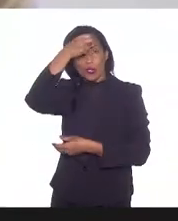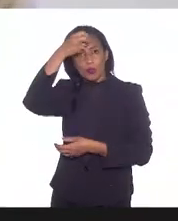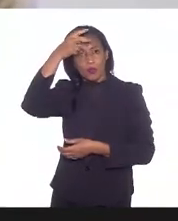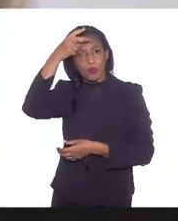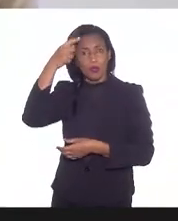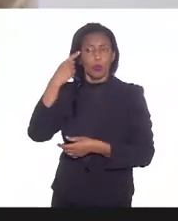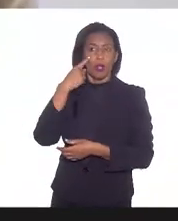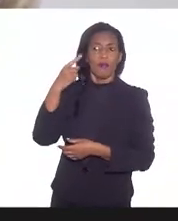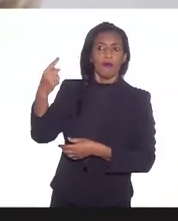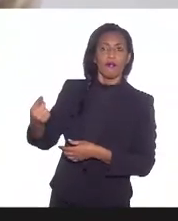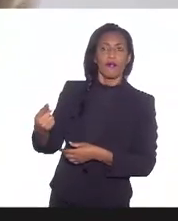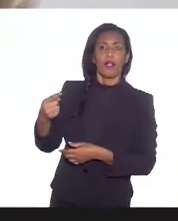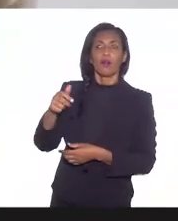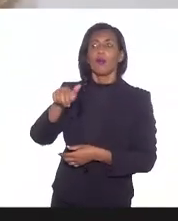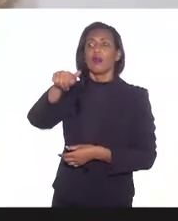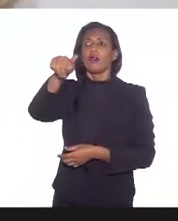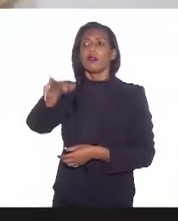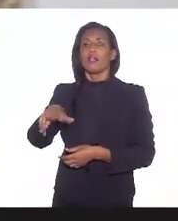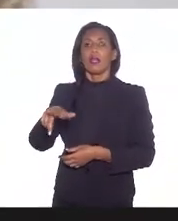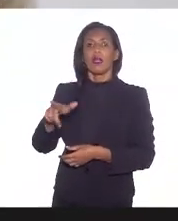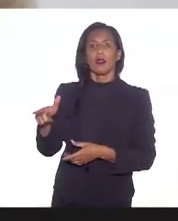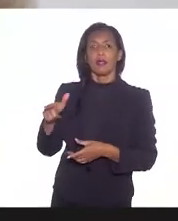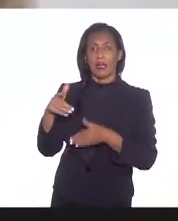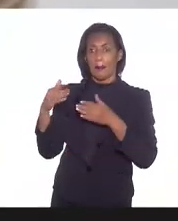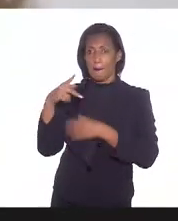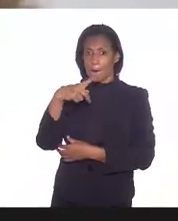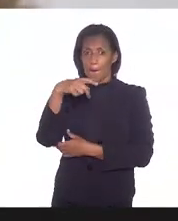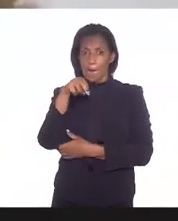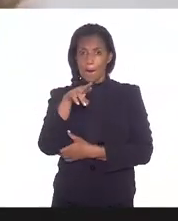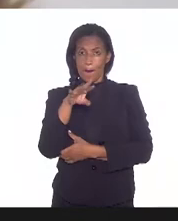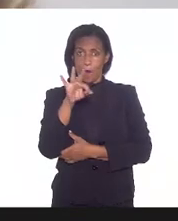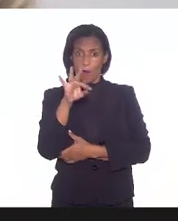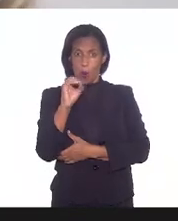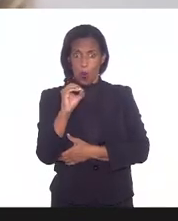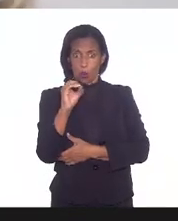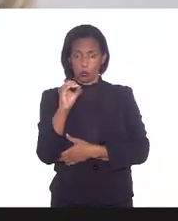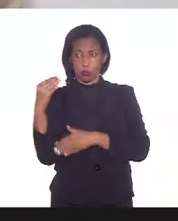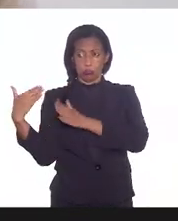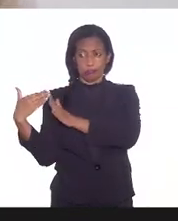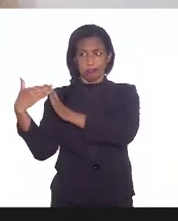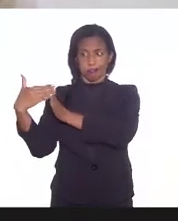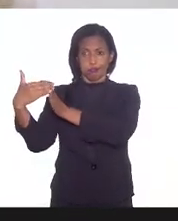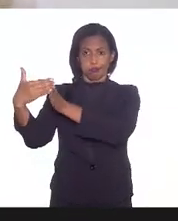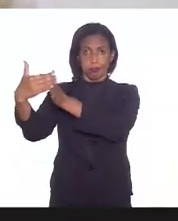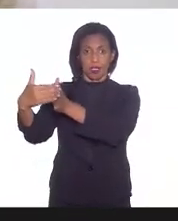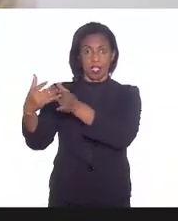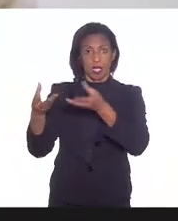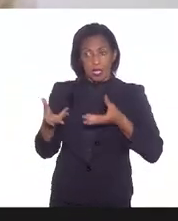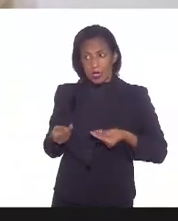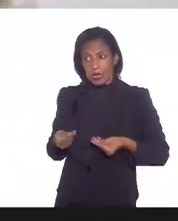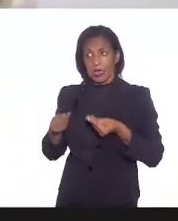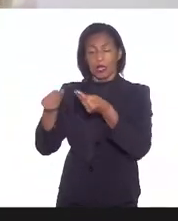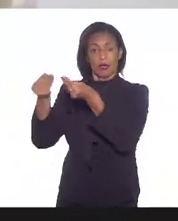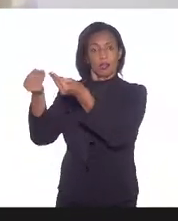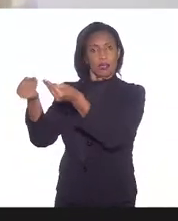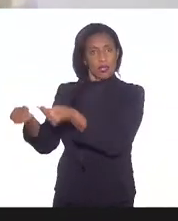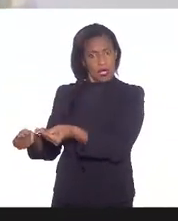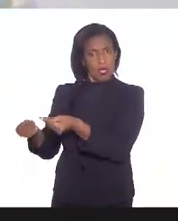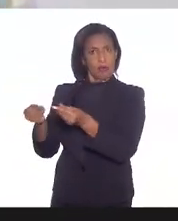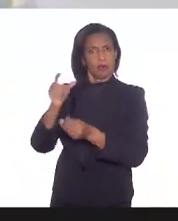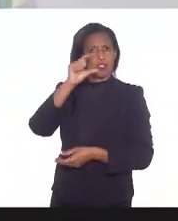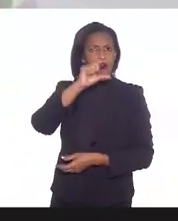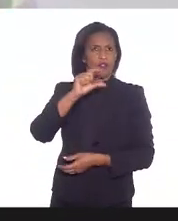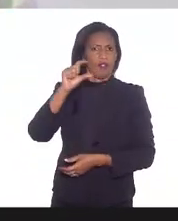identificando aqueles que tinham os portos e distribuímos o total de vacinas recebido em função